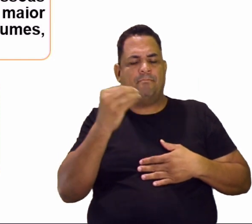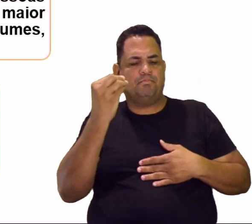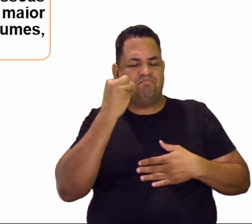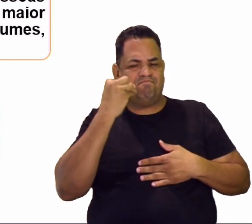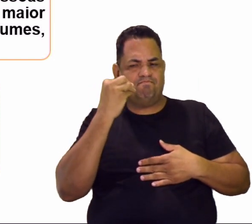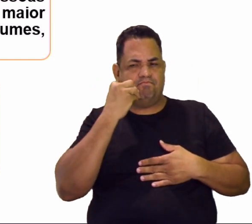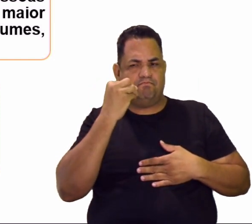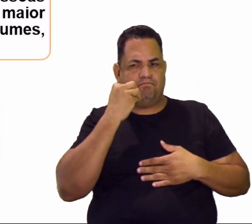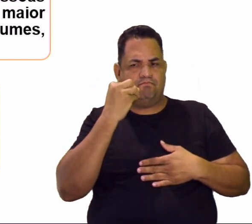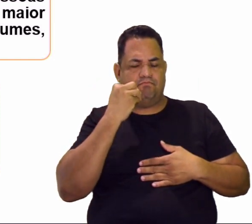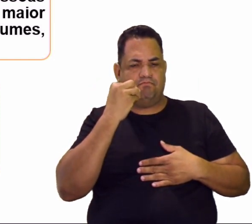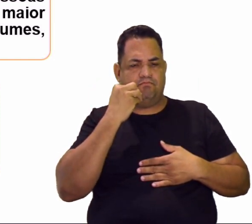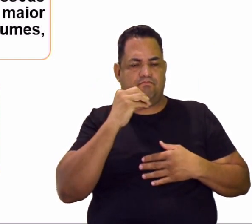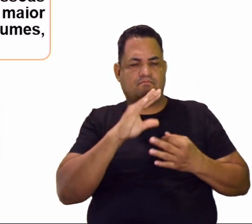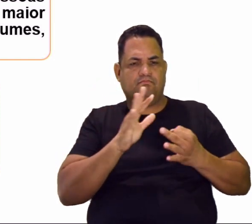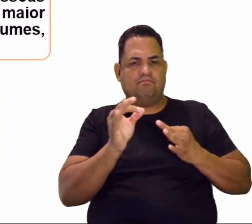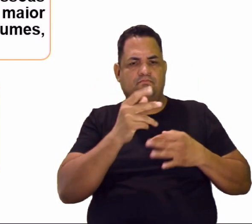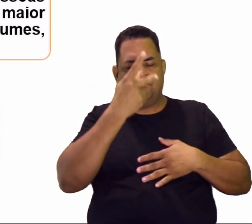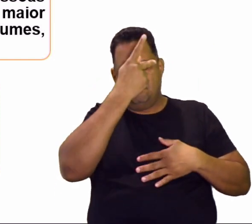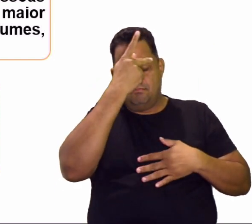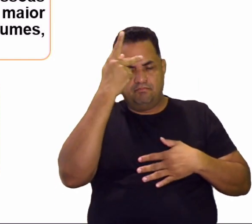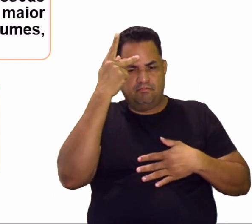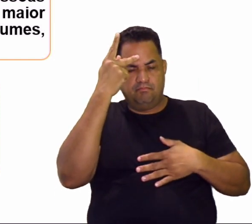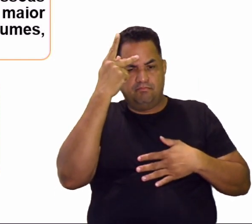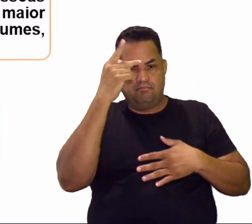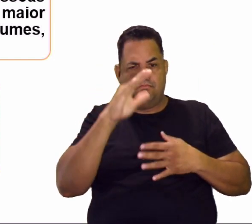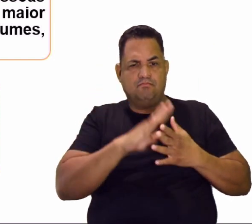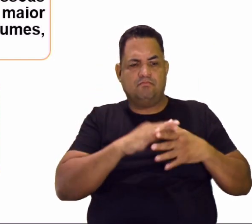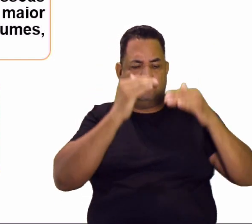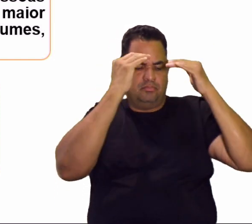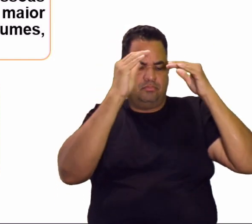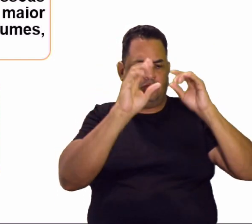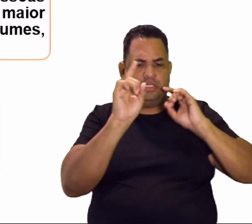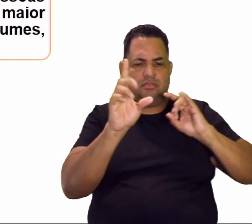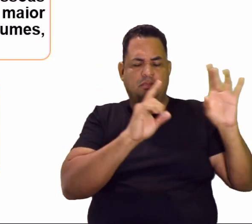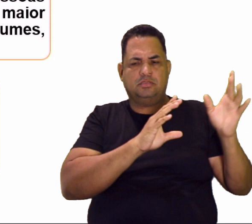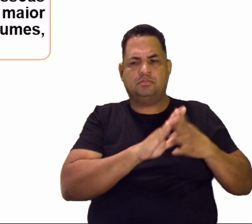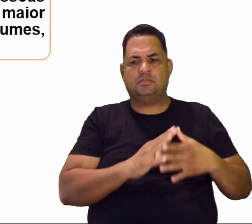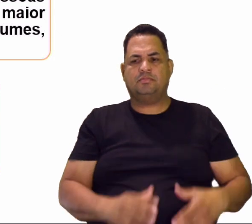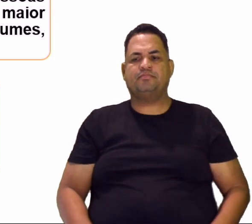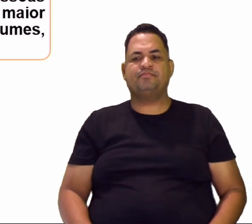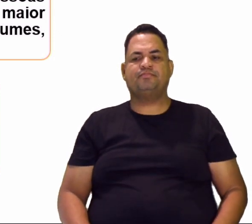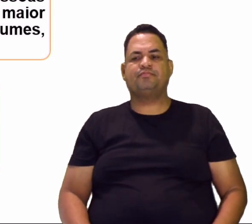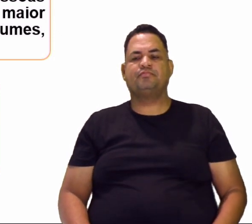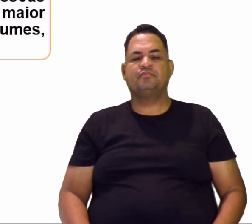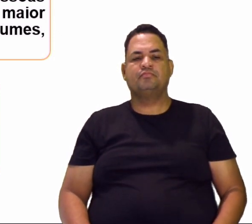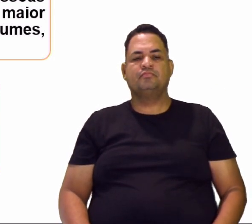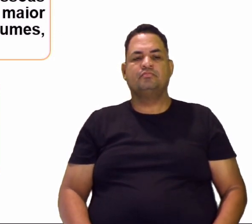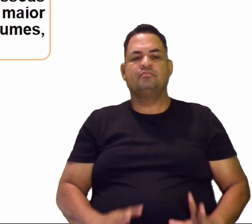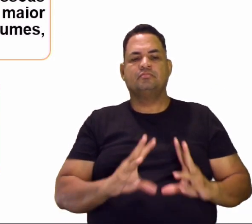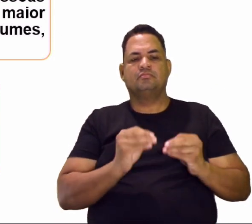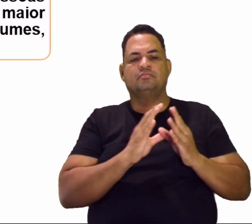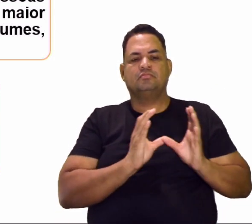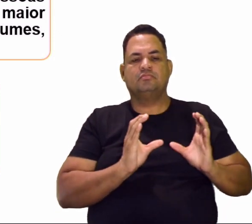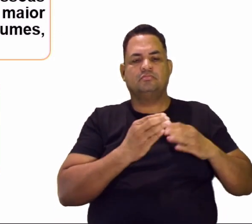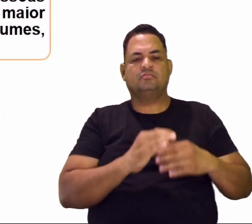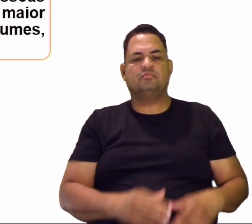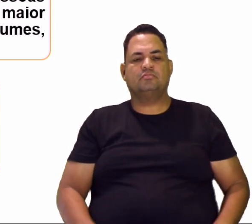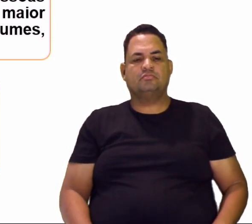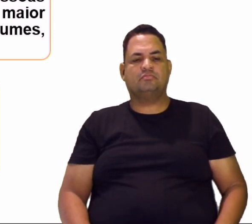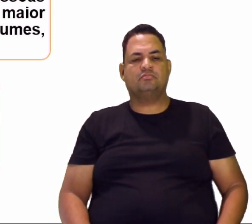fazer com que essas pessoas umas respeitem as outras, né? Toda essa questão da coletividade.